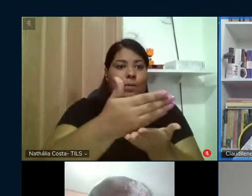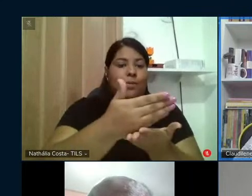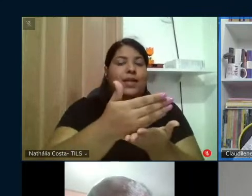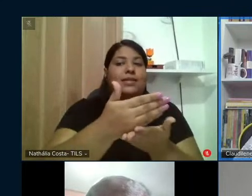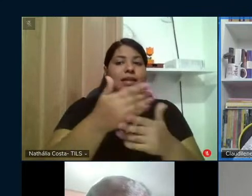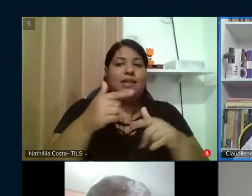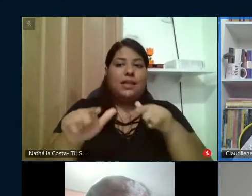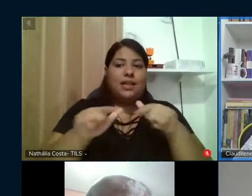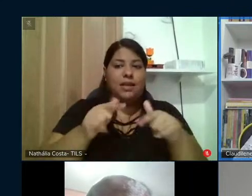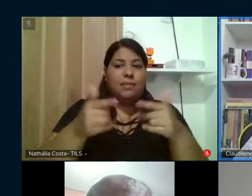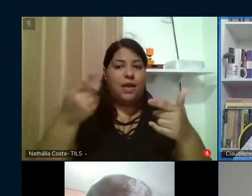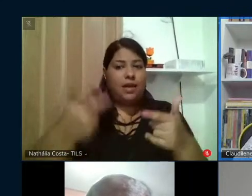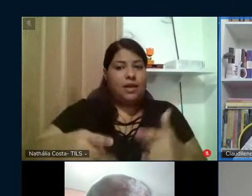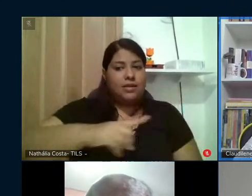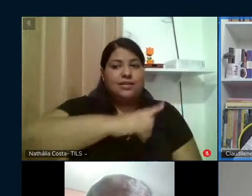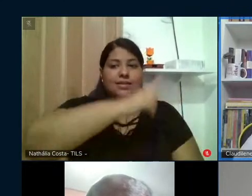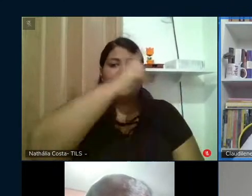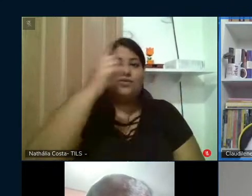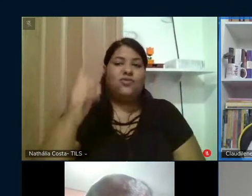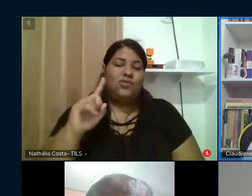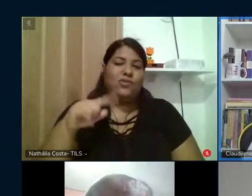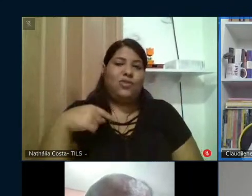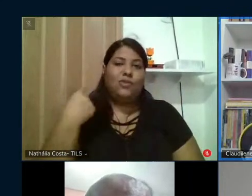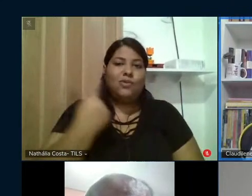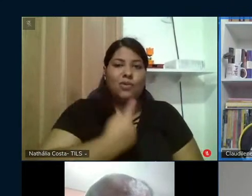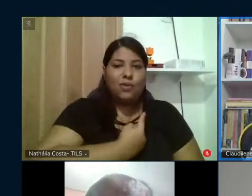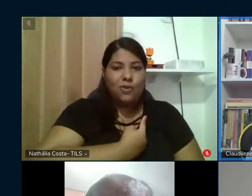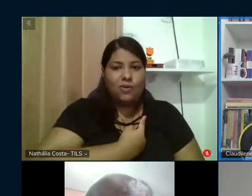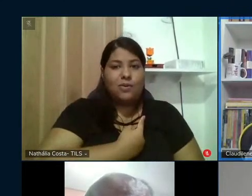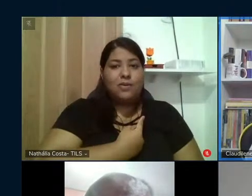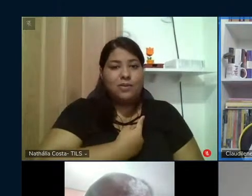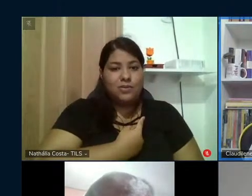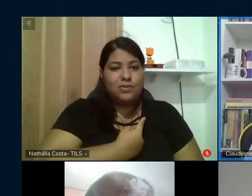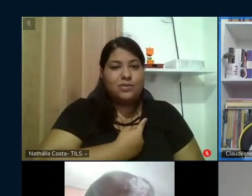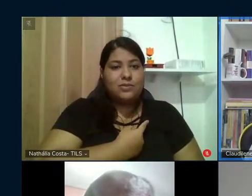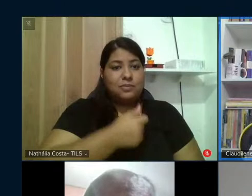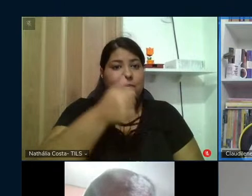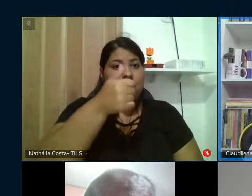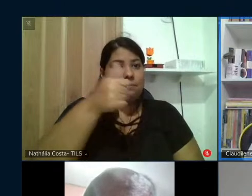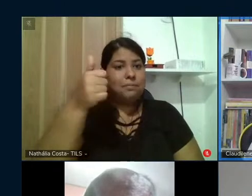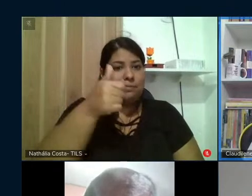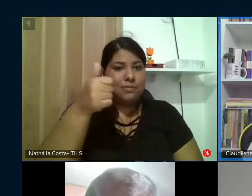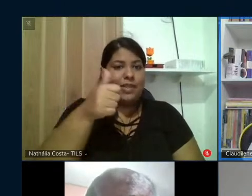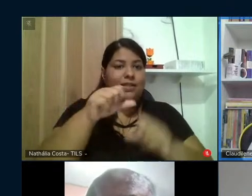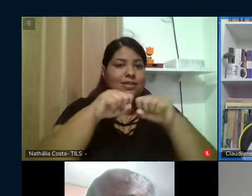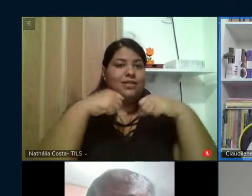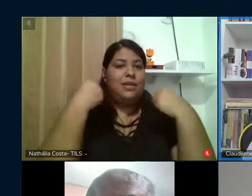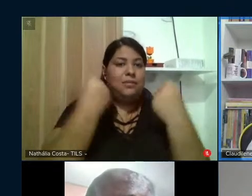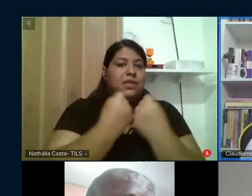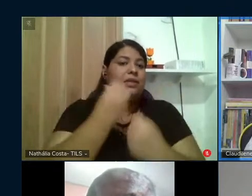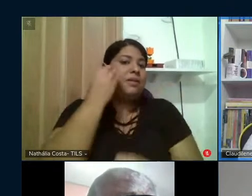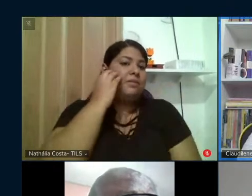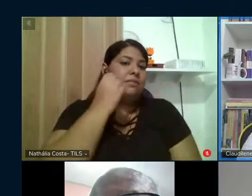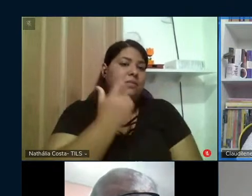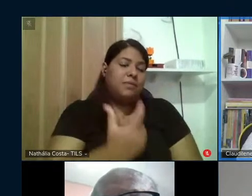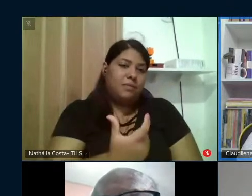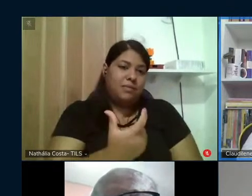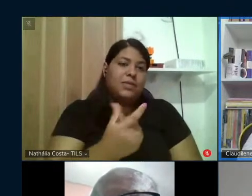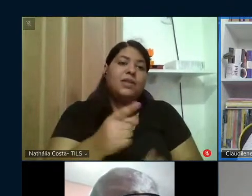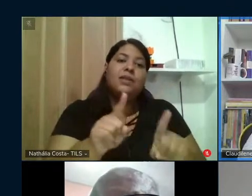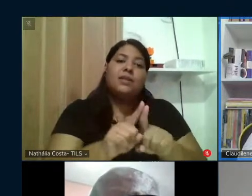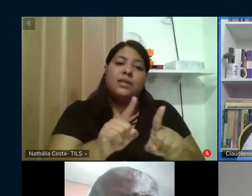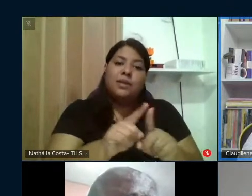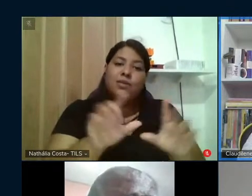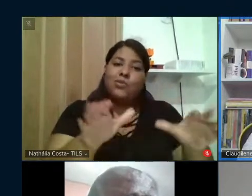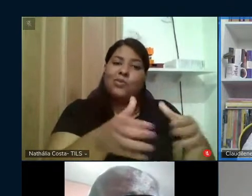dia, do nosso 11º Seminário Paulo Freire e 9º Encontro de Cátedras e Grupos Paulo